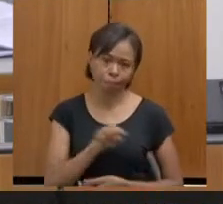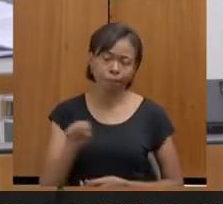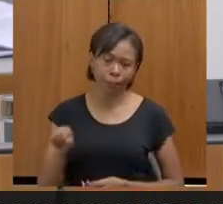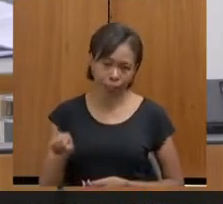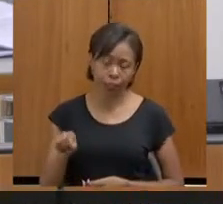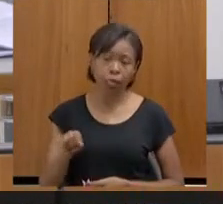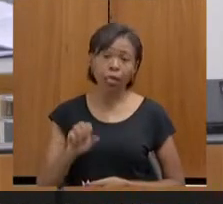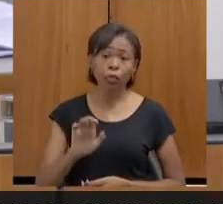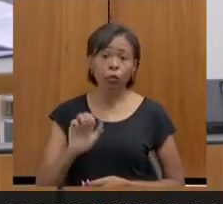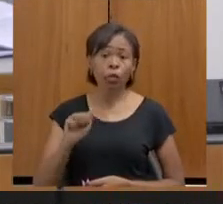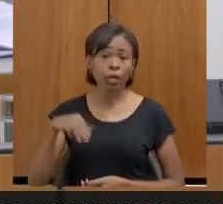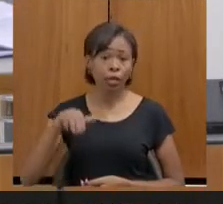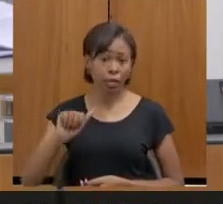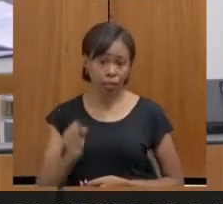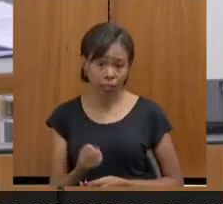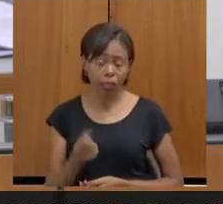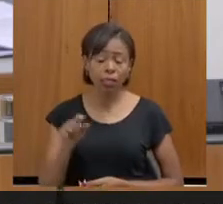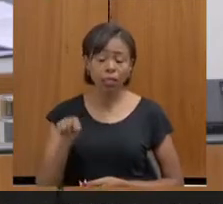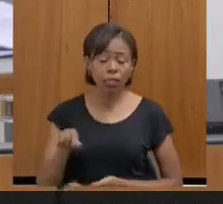ele pode também